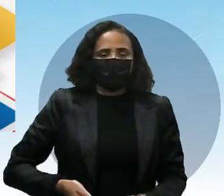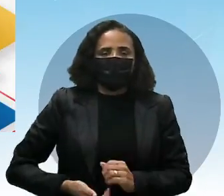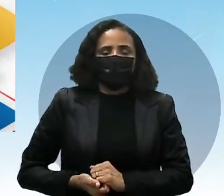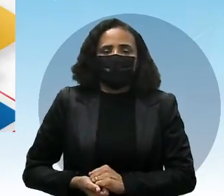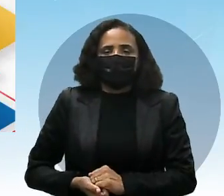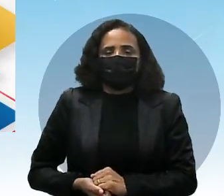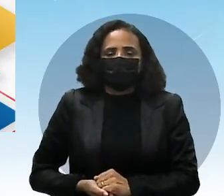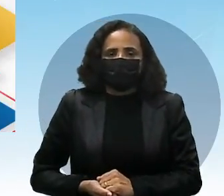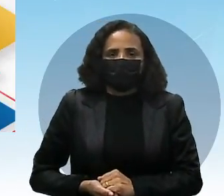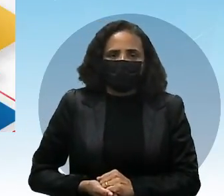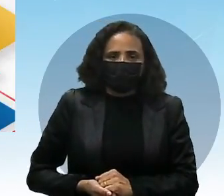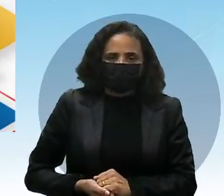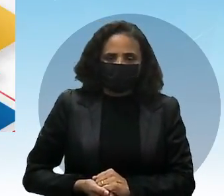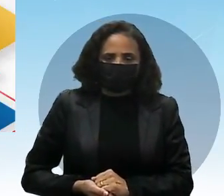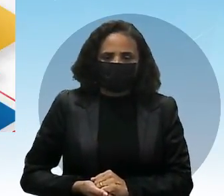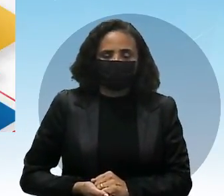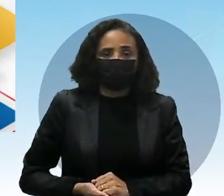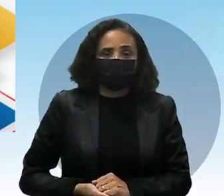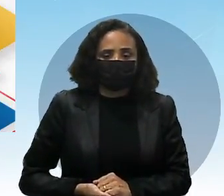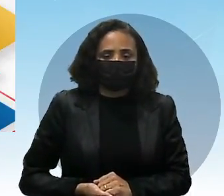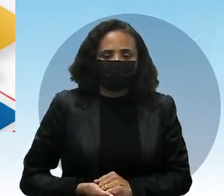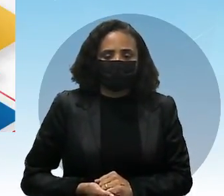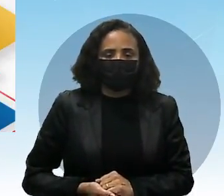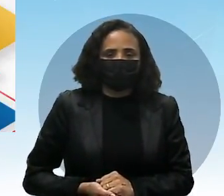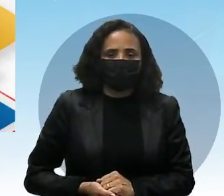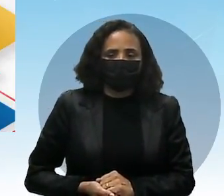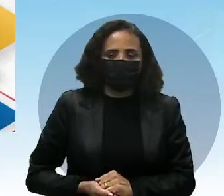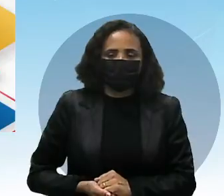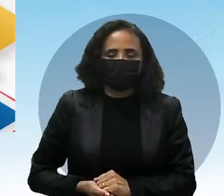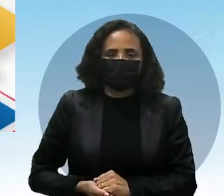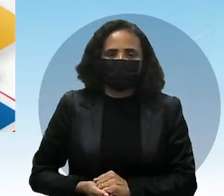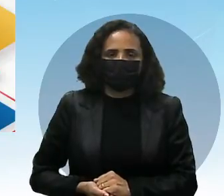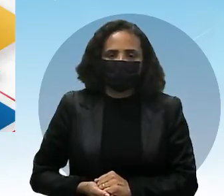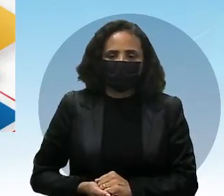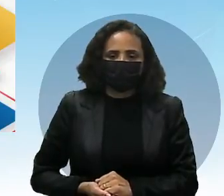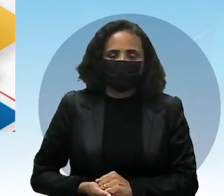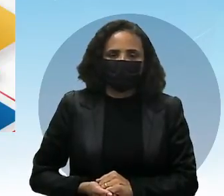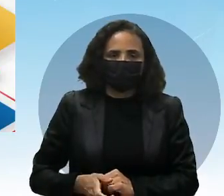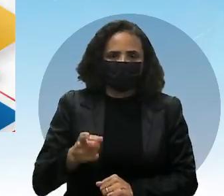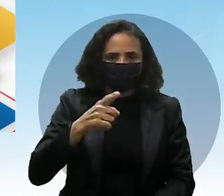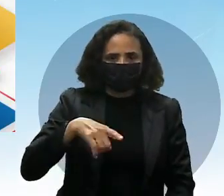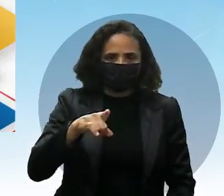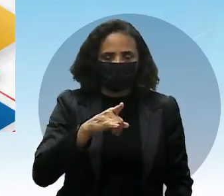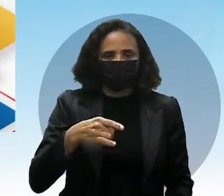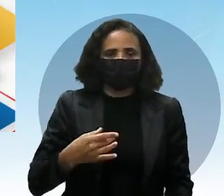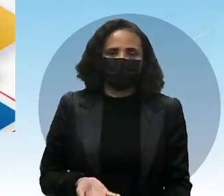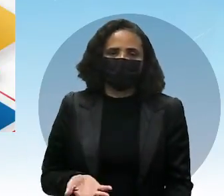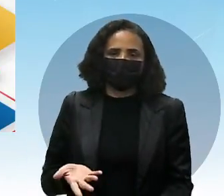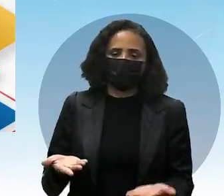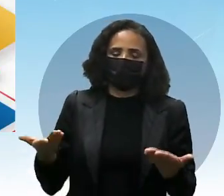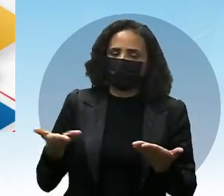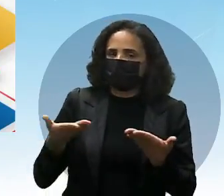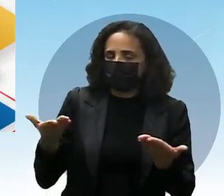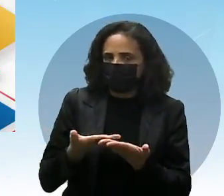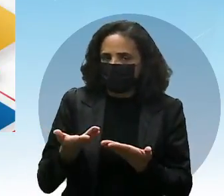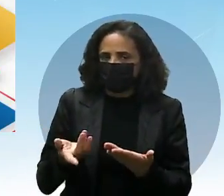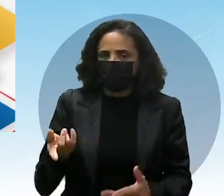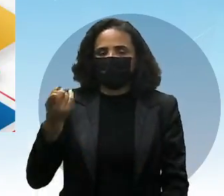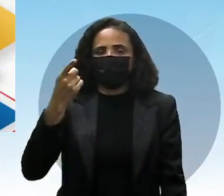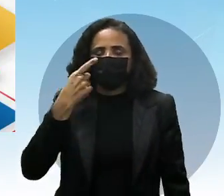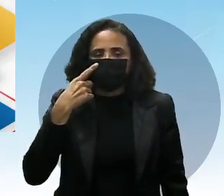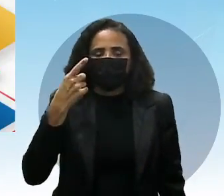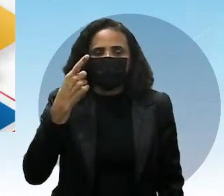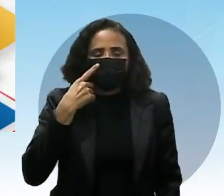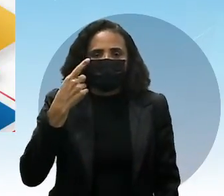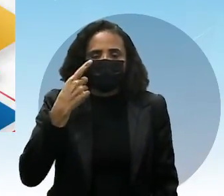Então, people É Você nessa reta final Fique atento